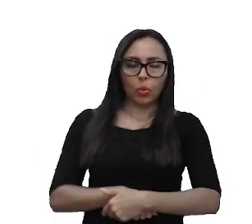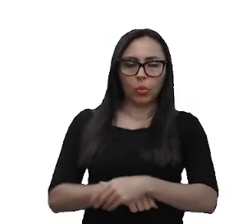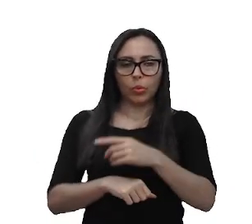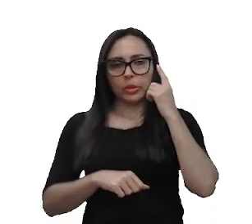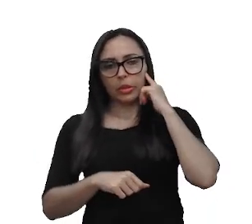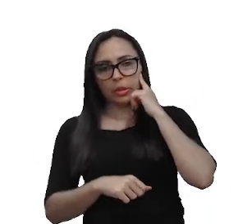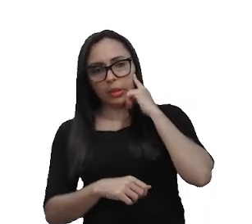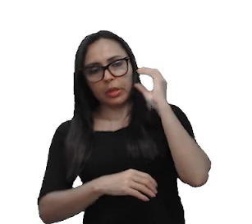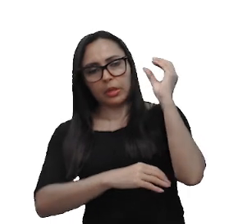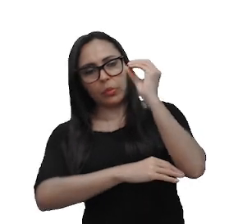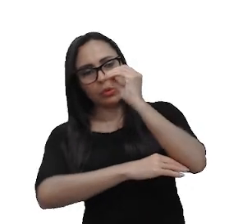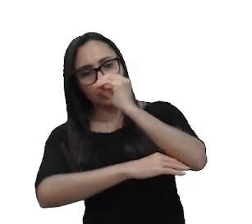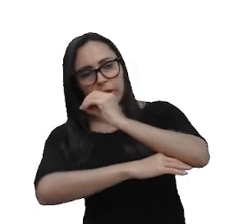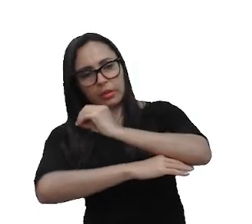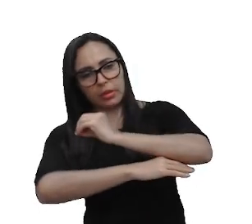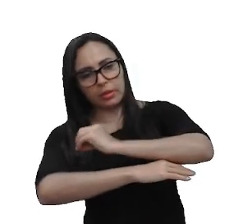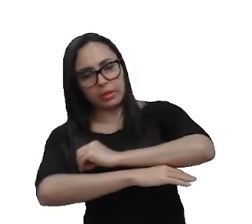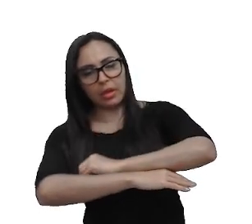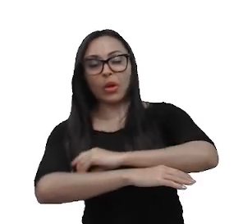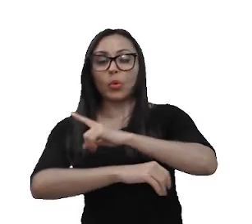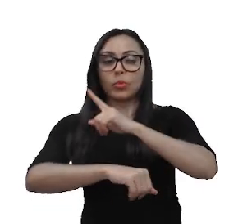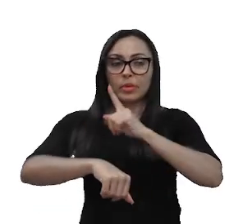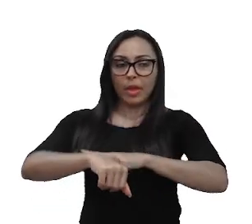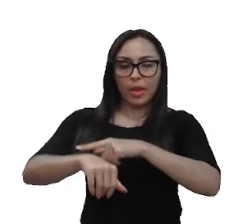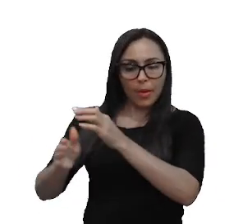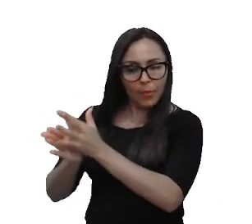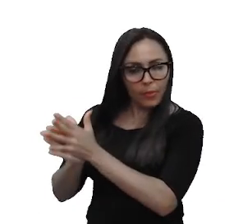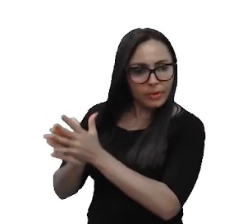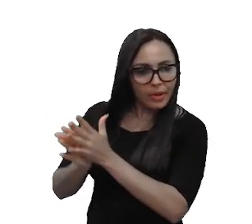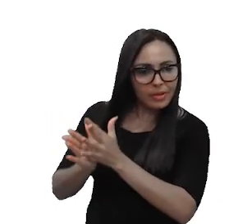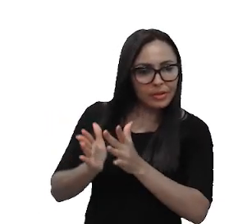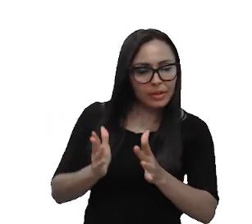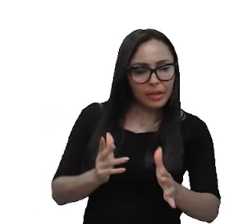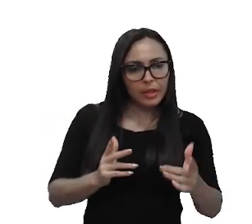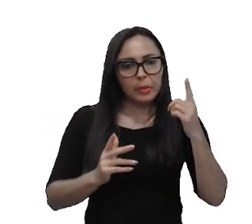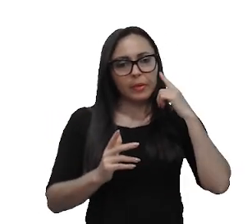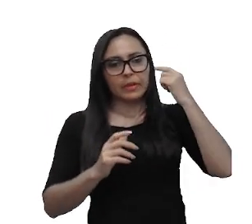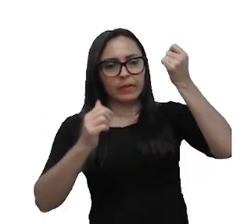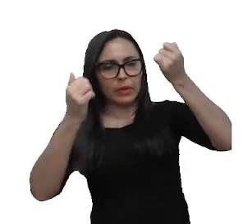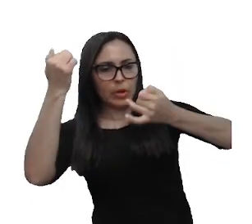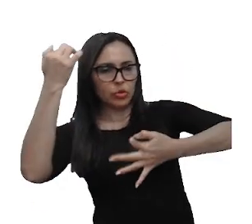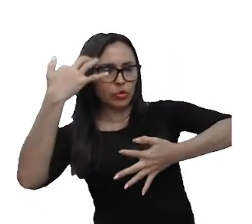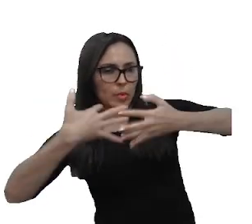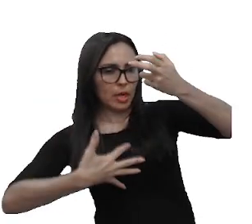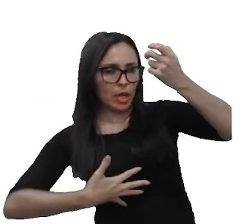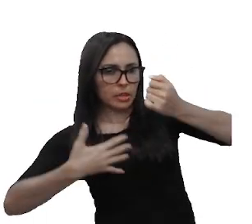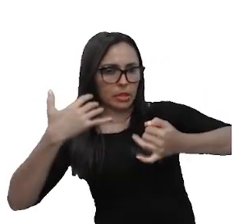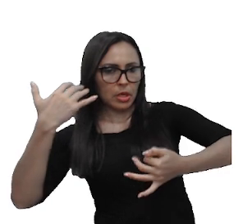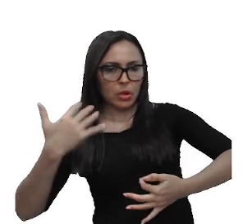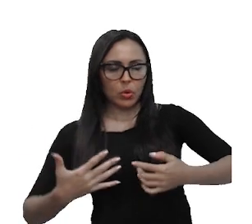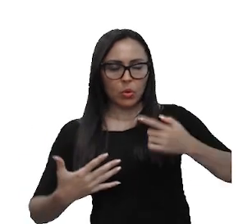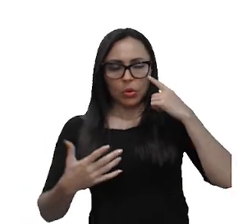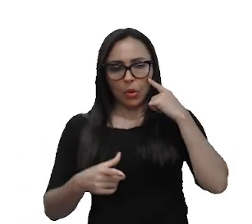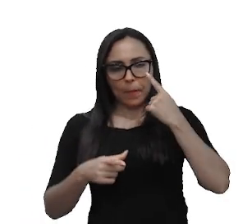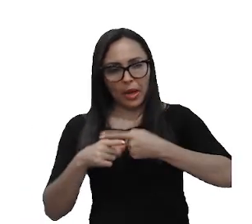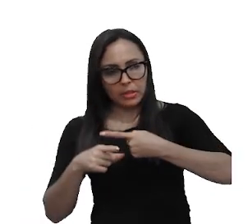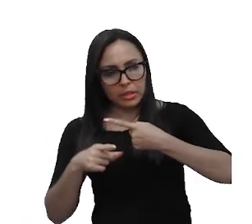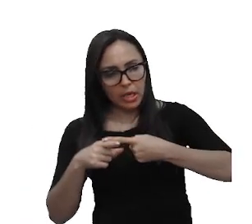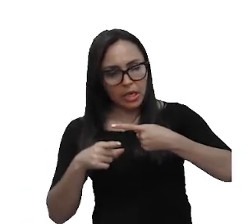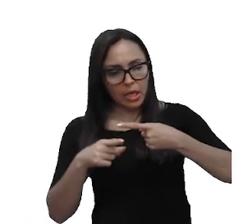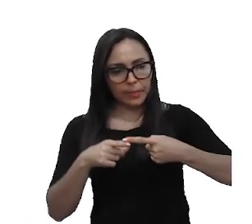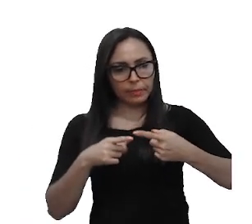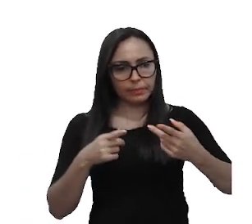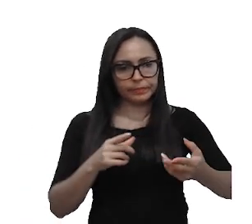tempo da cena, aí depois você vai ter essa descrição, aí, da cena, né, imageticamente,